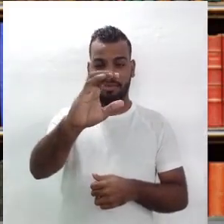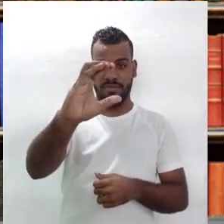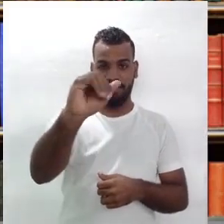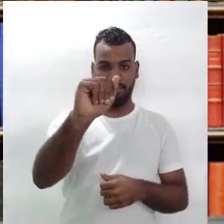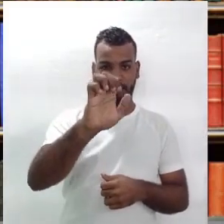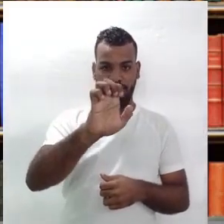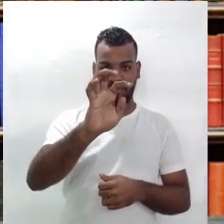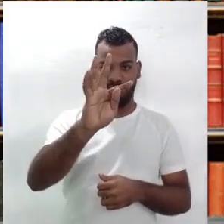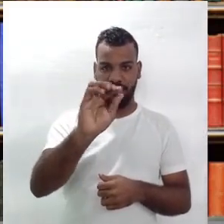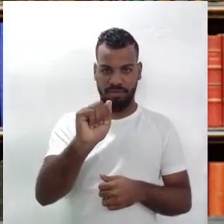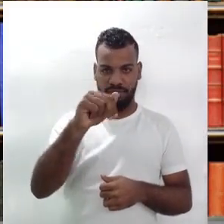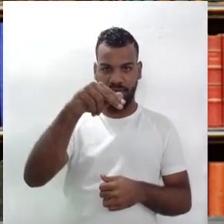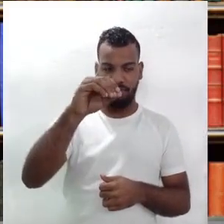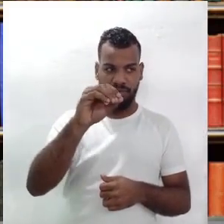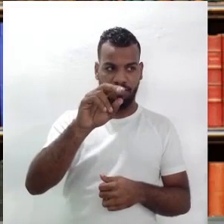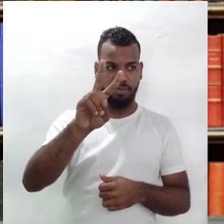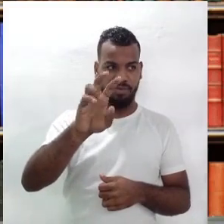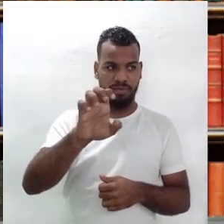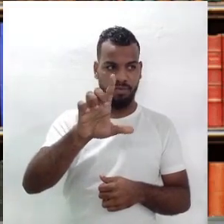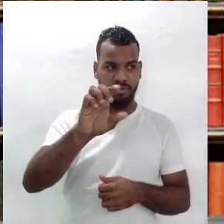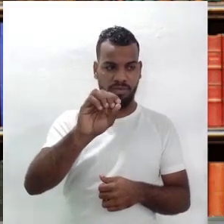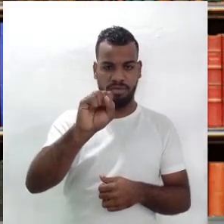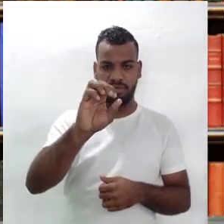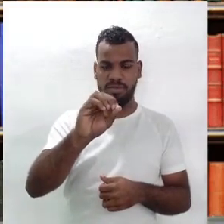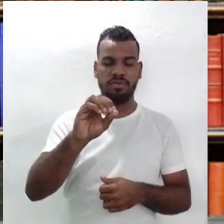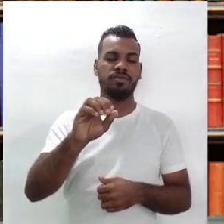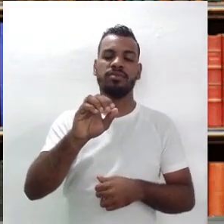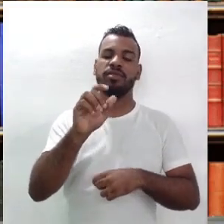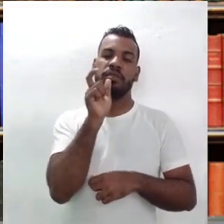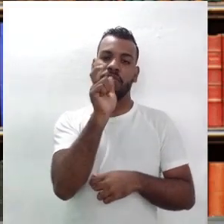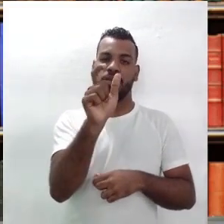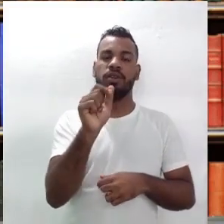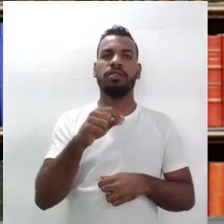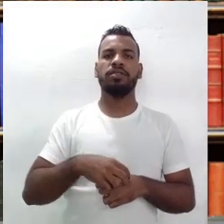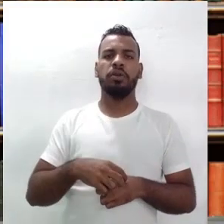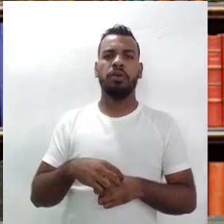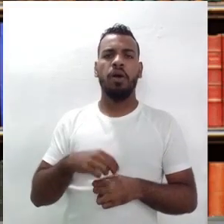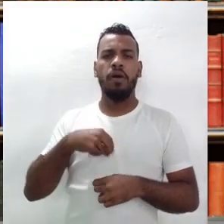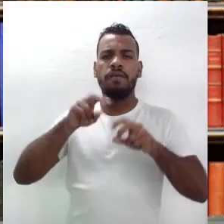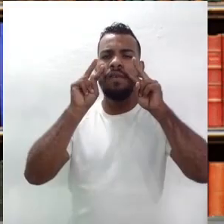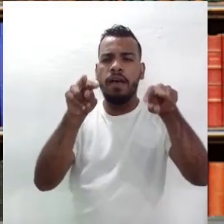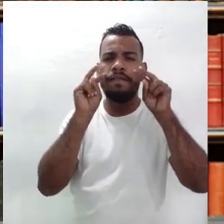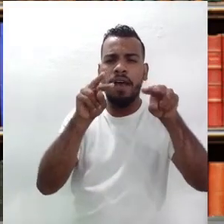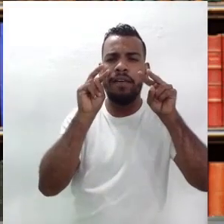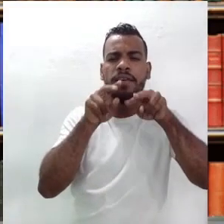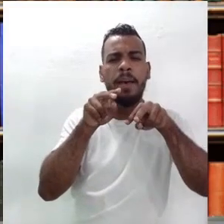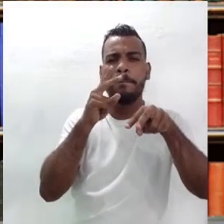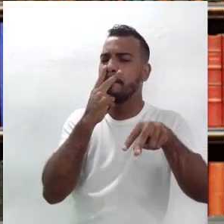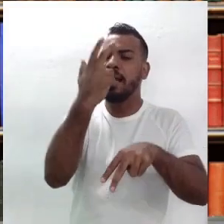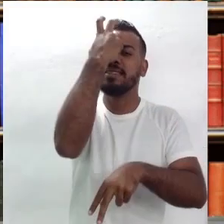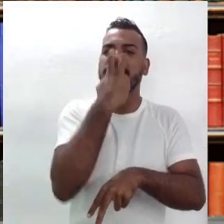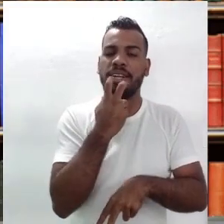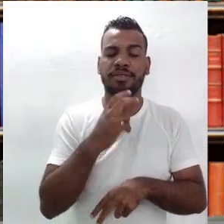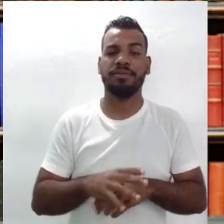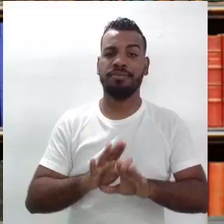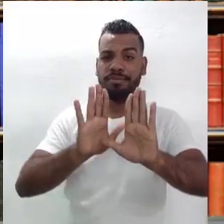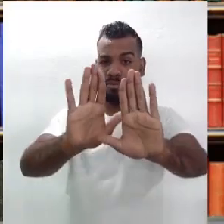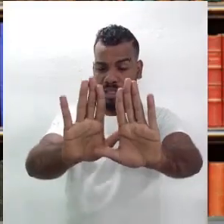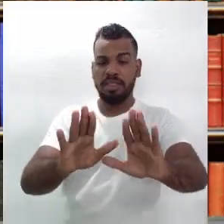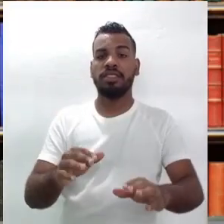ele cita, sou cego de tanto vê-la, né? E o que é que Gariano Suassuna faz? Ele